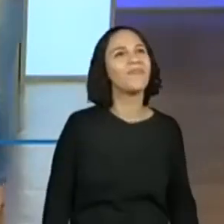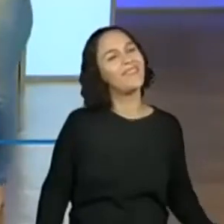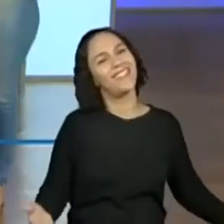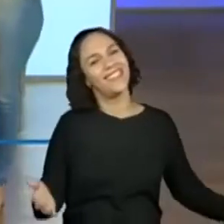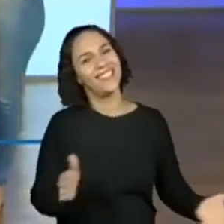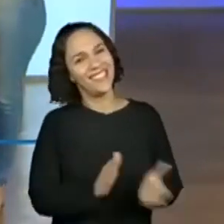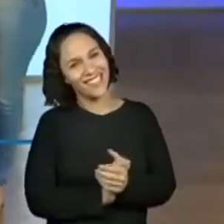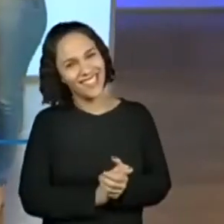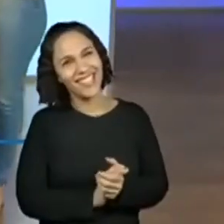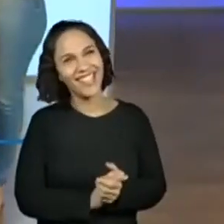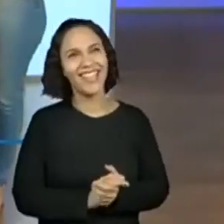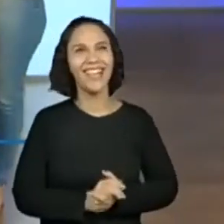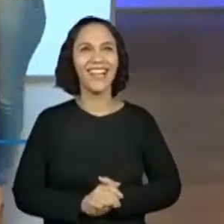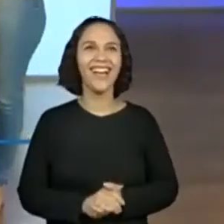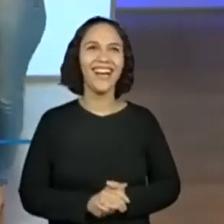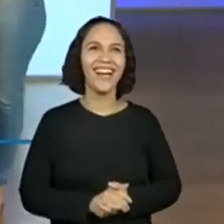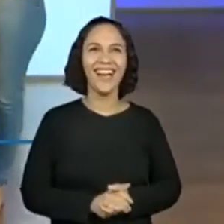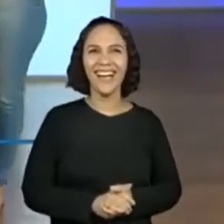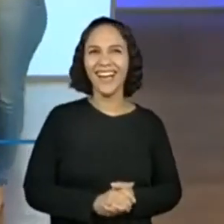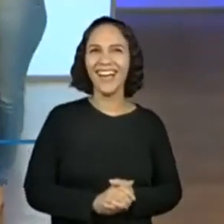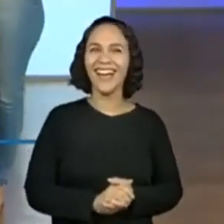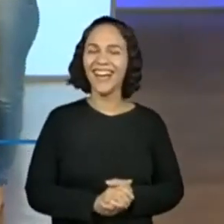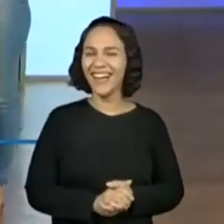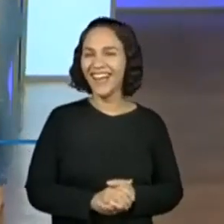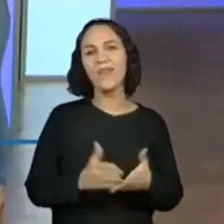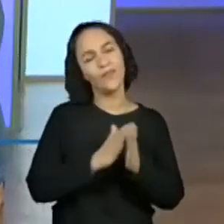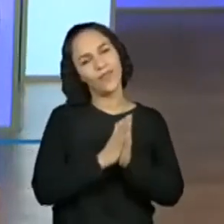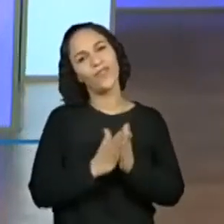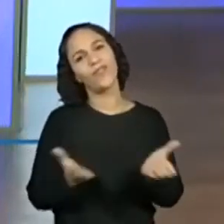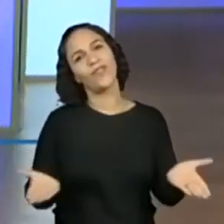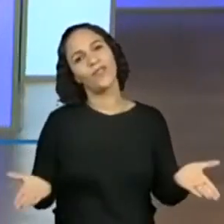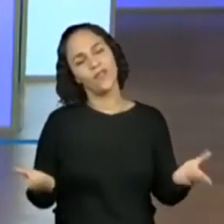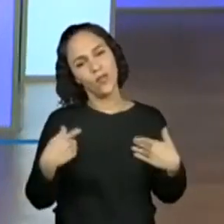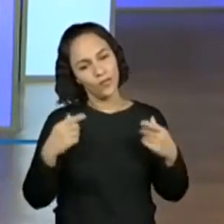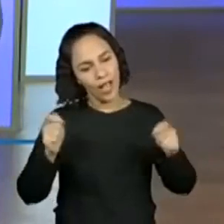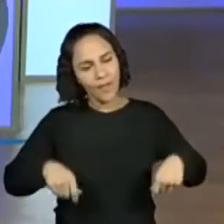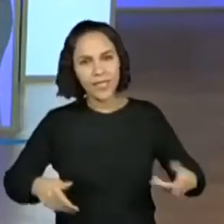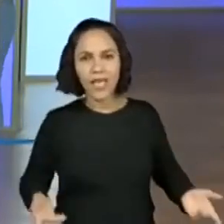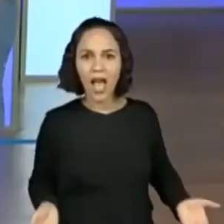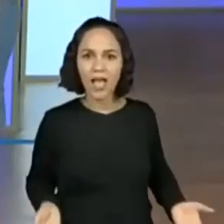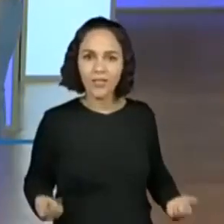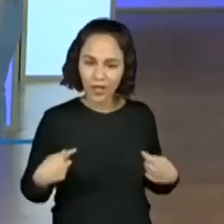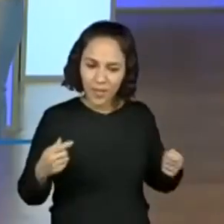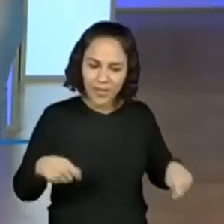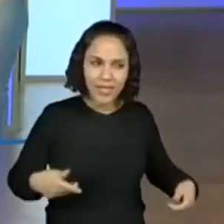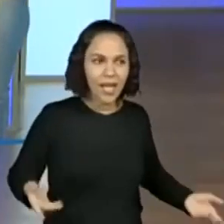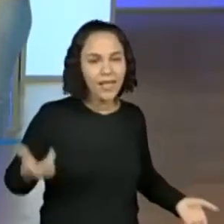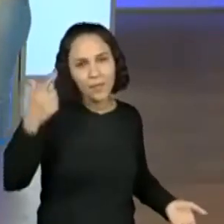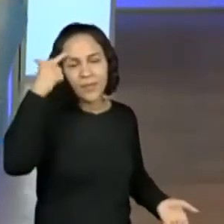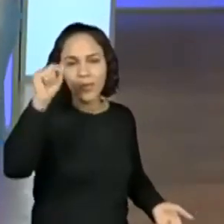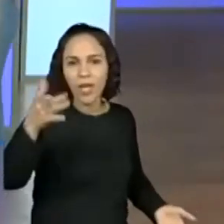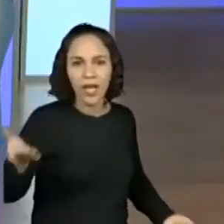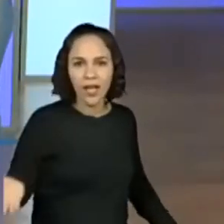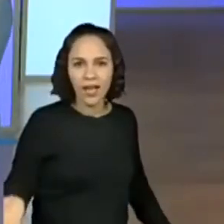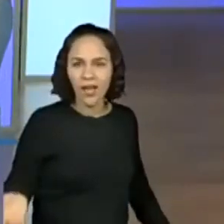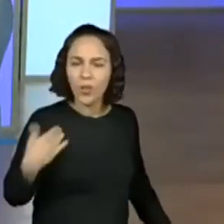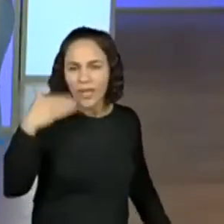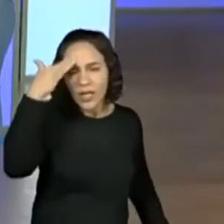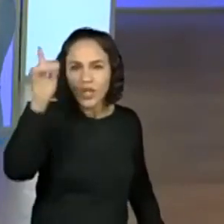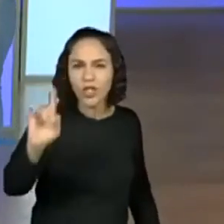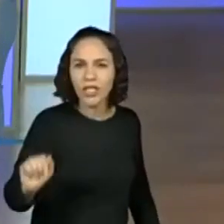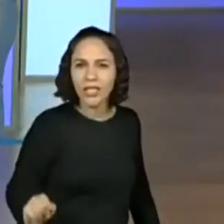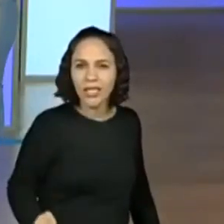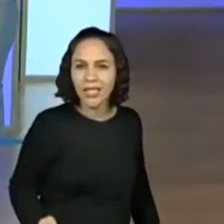Milagres acontecem. Não, milagre não, gente. Por favor. É capacidade, entendeu? Eu não sei o que estou falando. Eles que estão escrevendo.